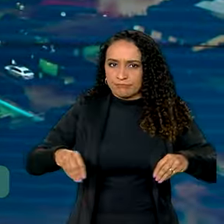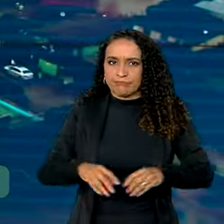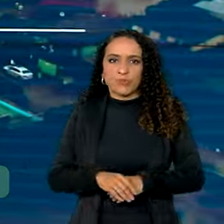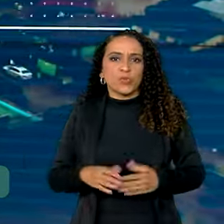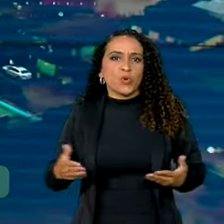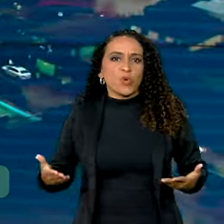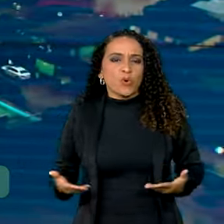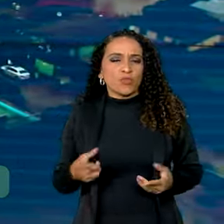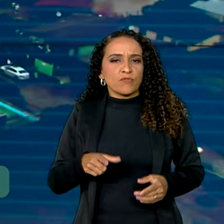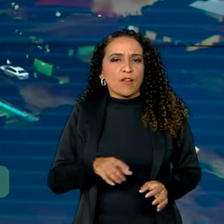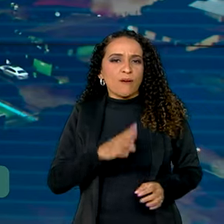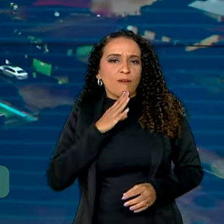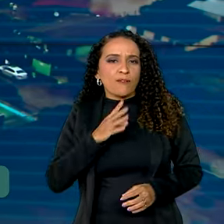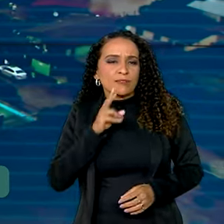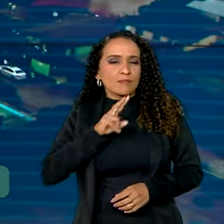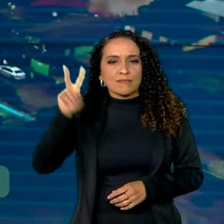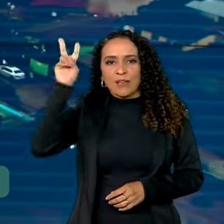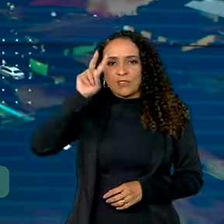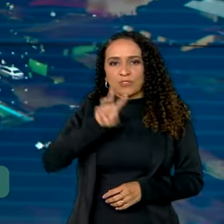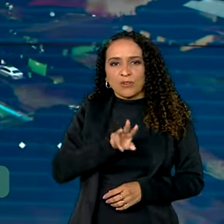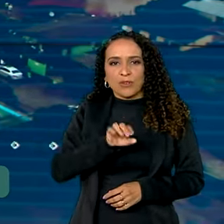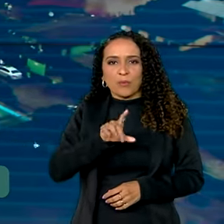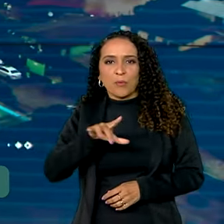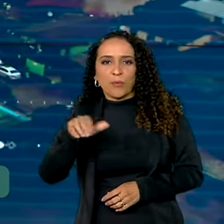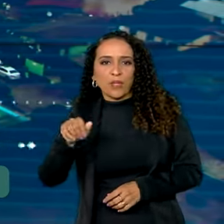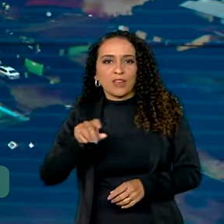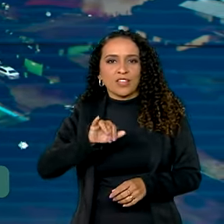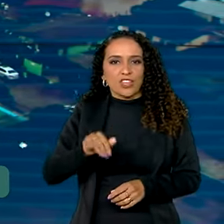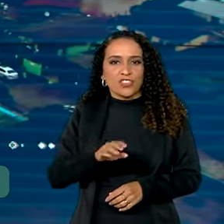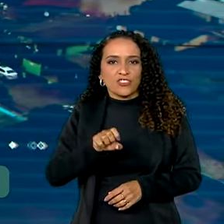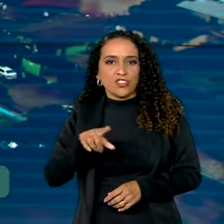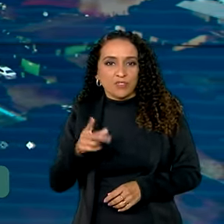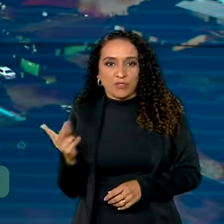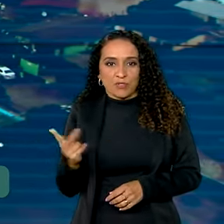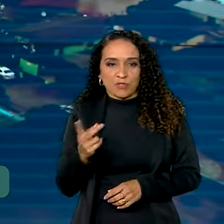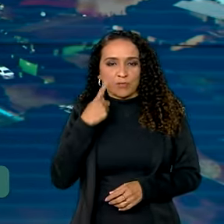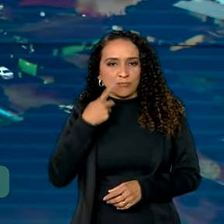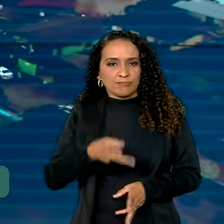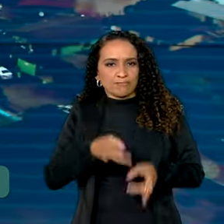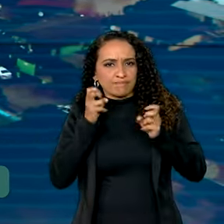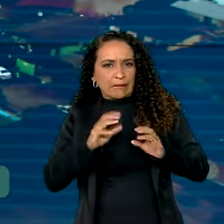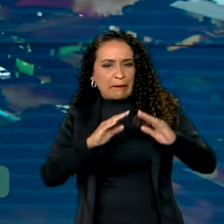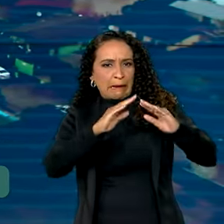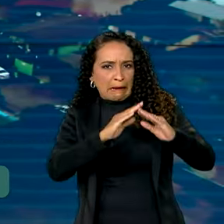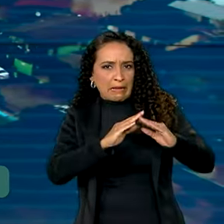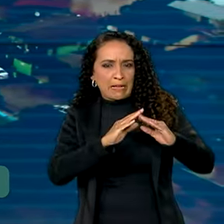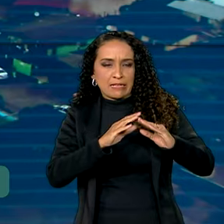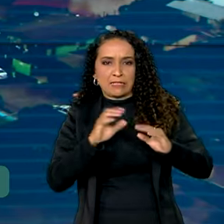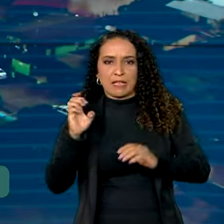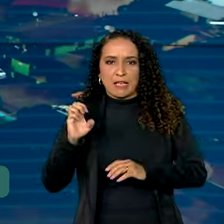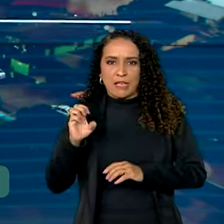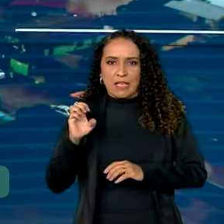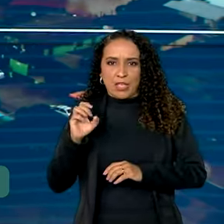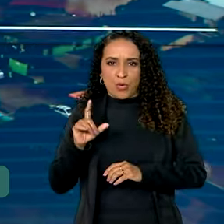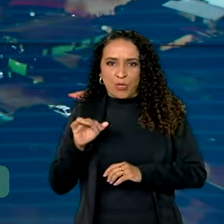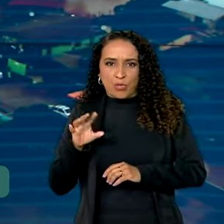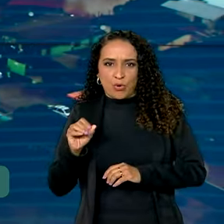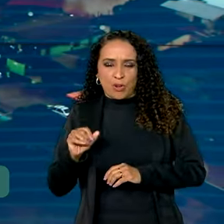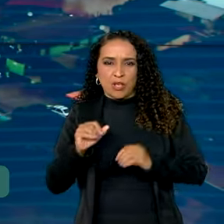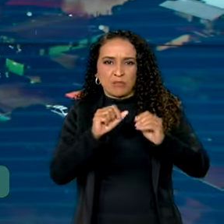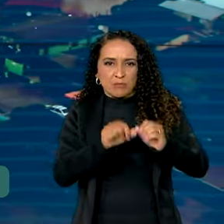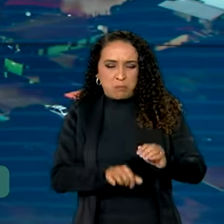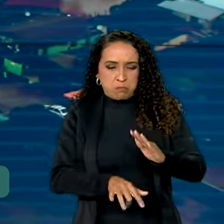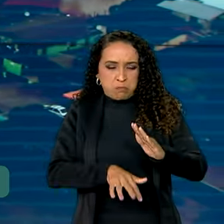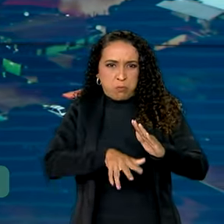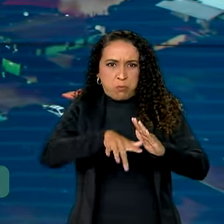Hoje, você vai conhecer a história de William e Jennifer. Eles que viram a casa onde moravam em Eldorado do Sul ficar debaixo d